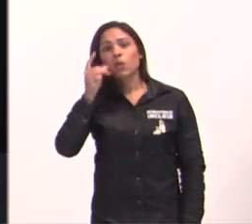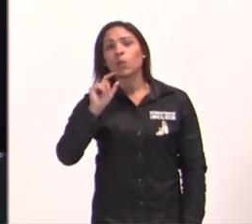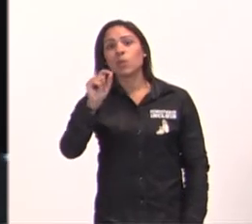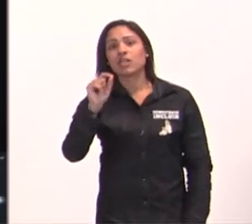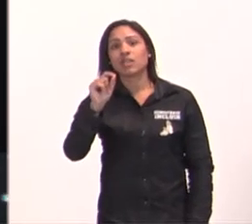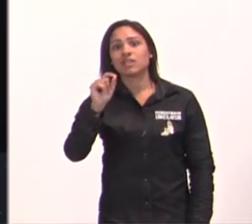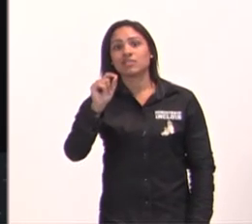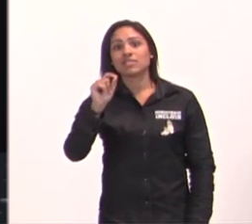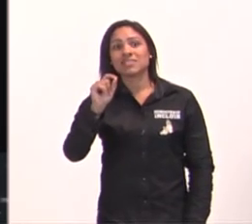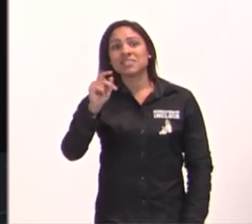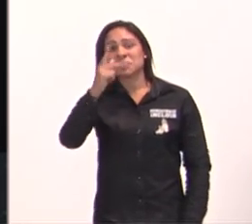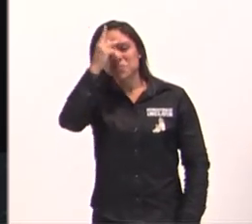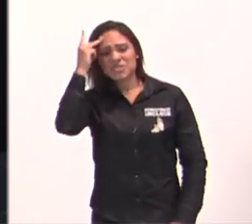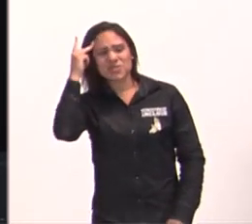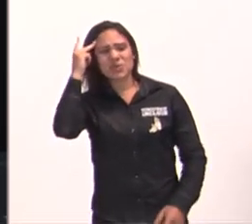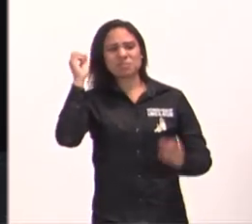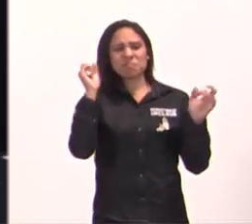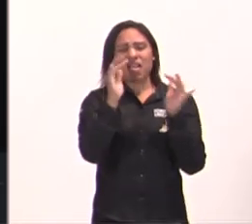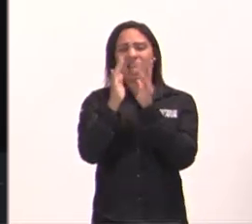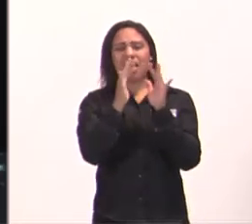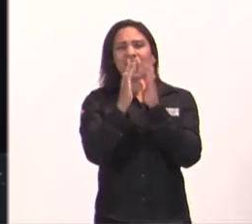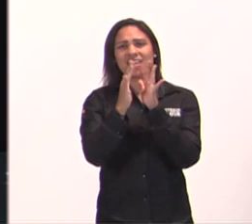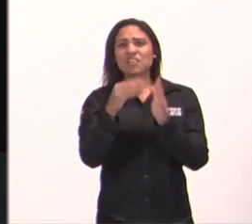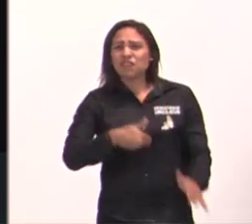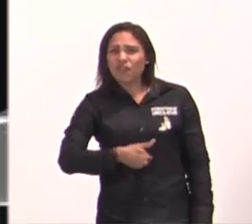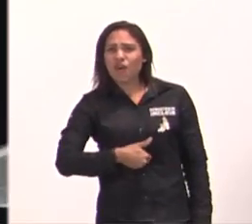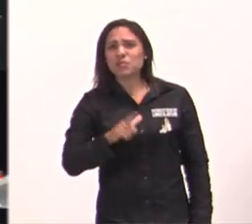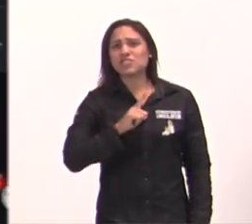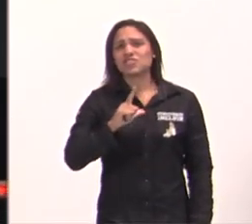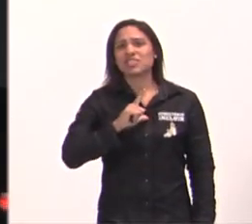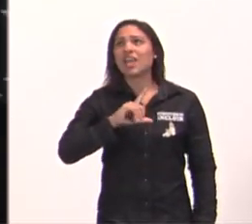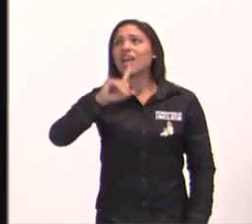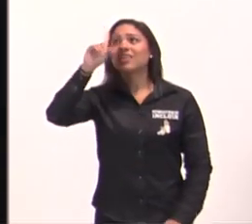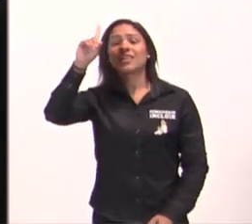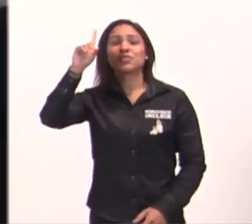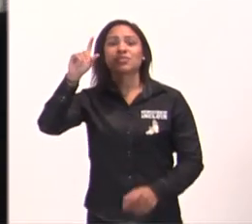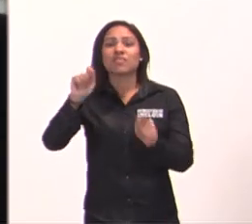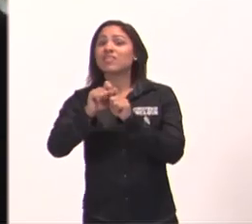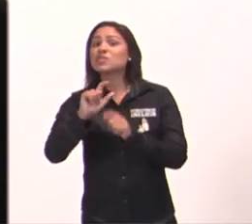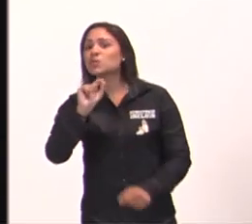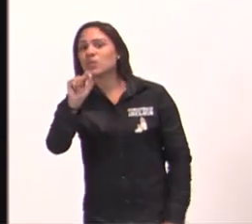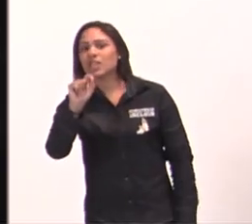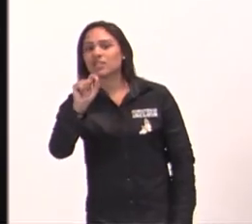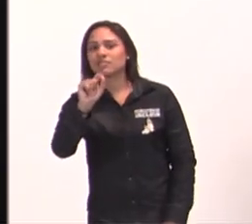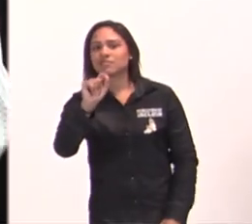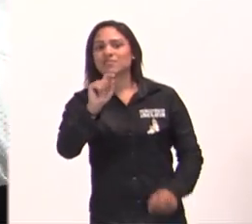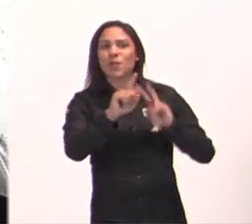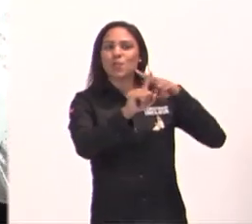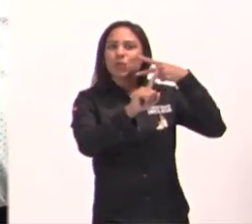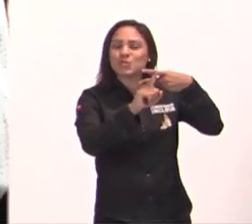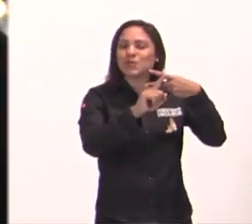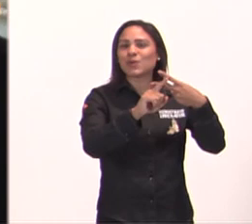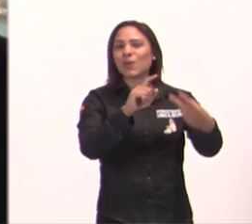Jesus, ele multiplicou os pães, dá uma olhada, na mulher, que tinha um filho, que tinha acabado de morrer,